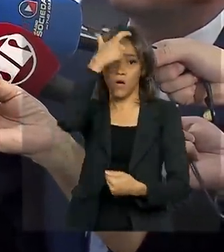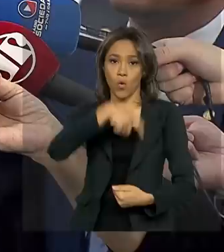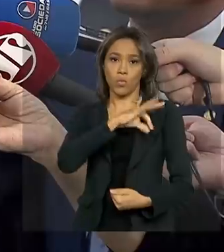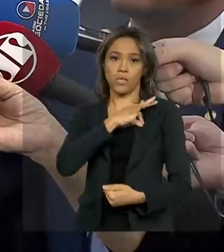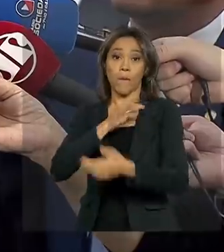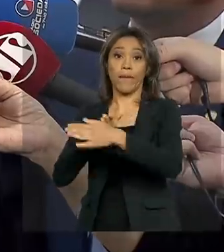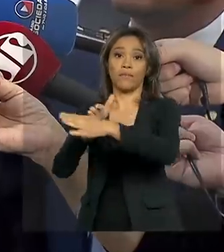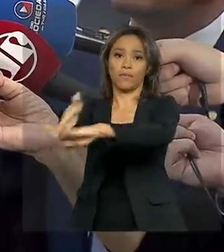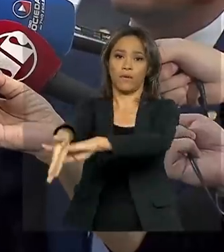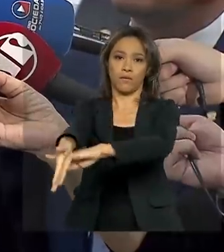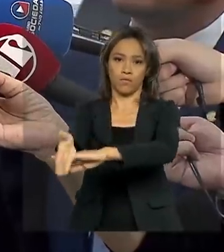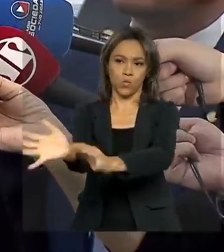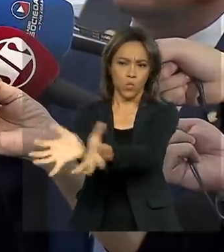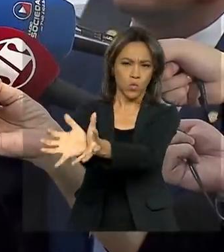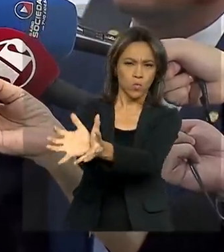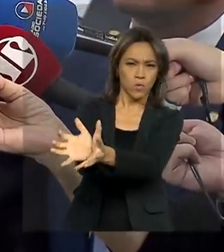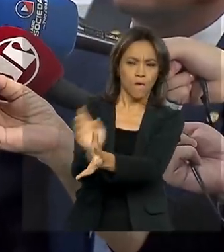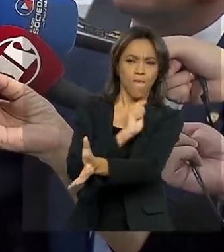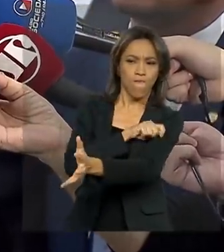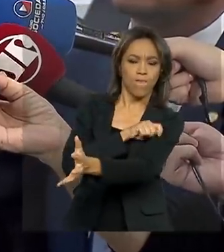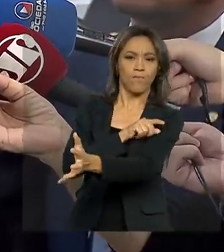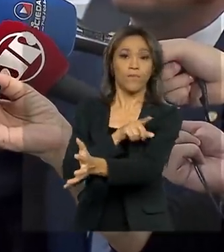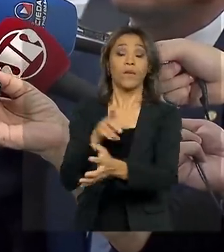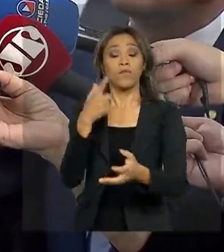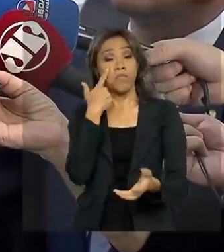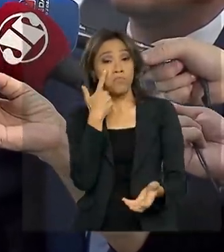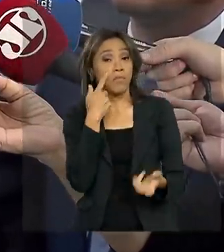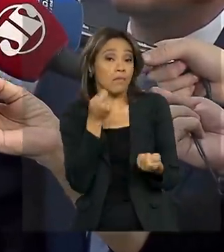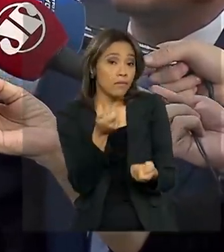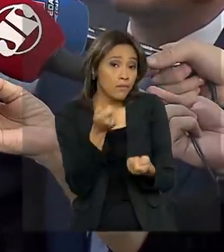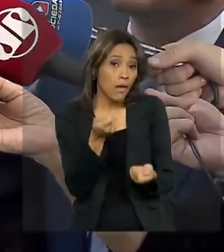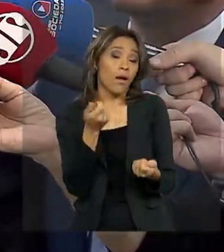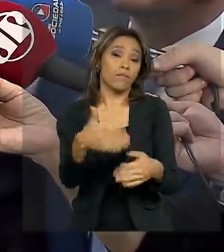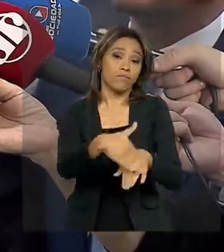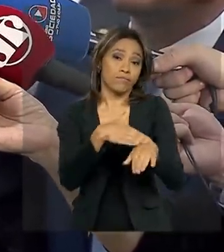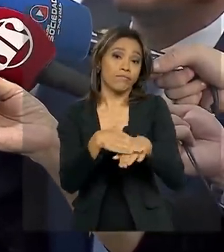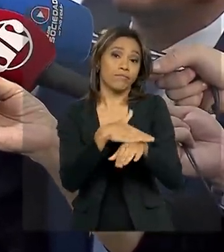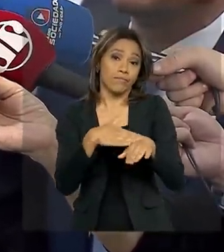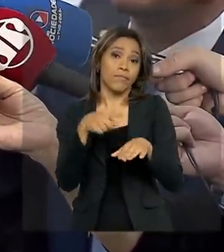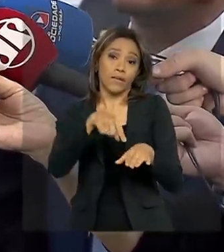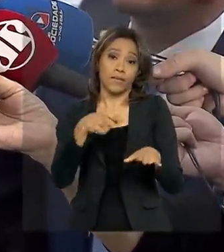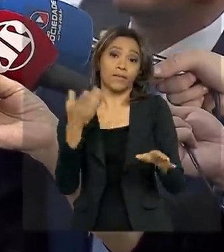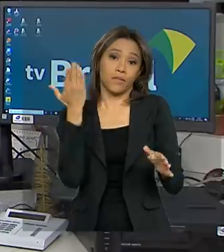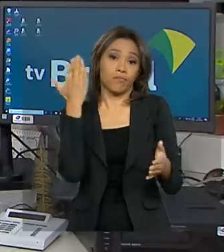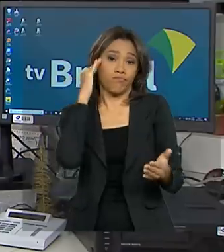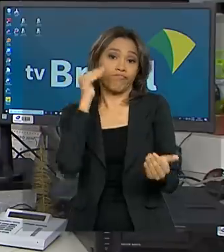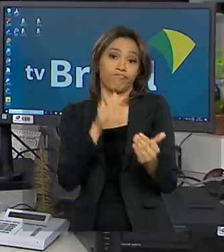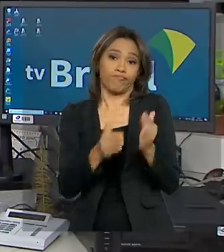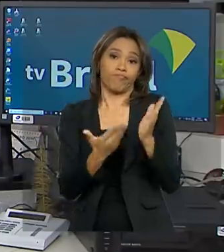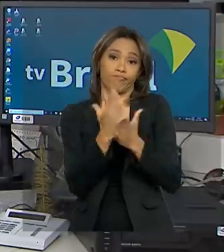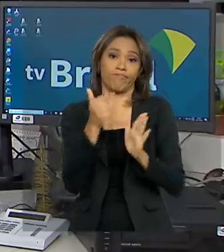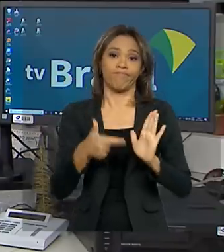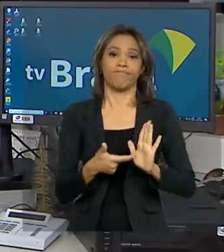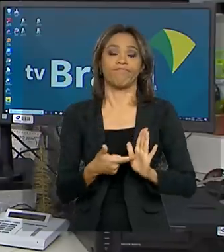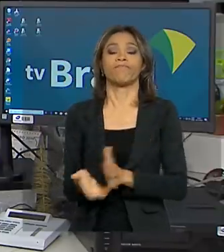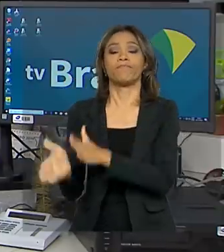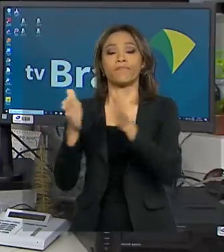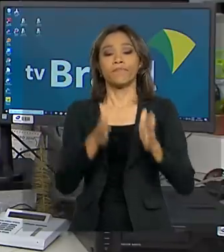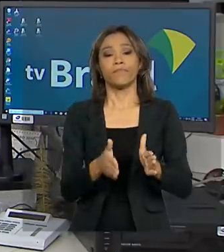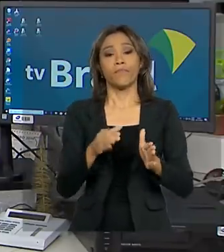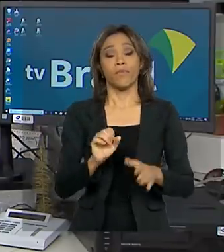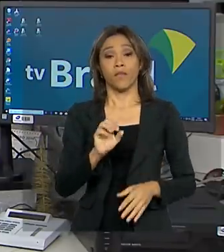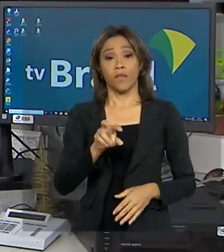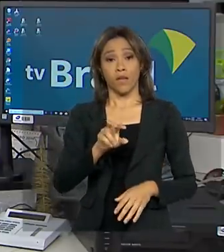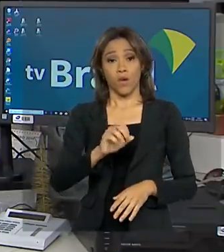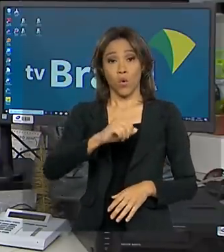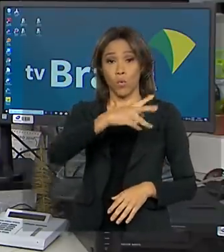importante e vamos tentar sensibilizar o comitê para que ela seja reinserida. O vice-presidente Hamilton